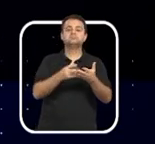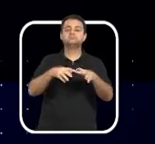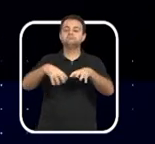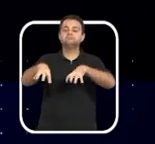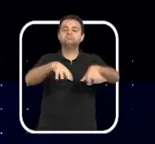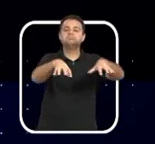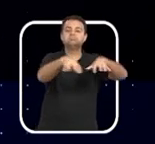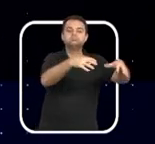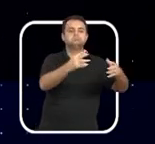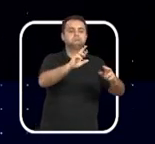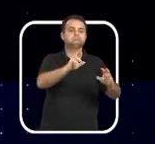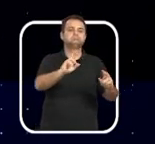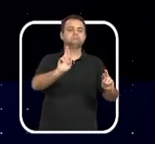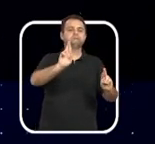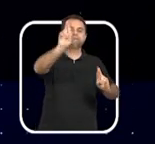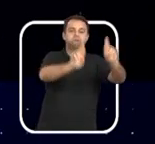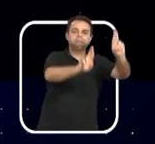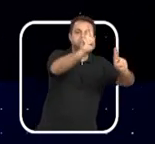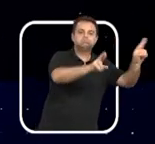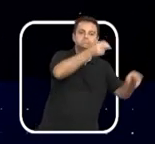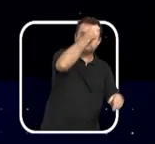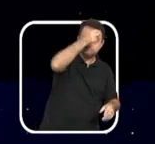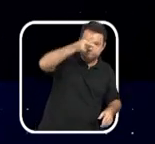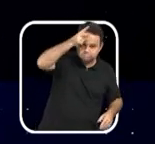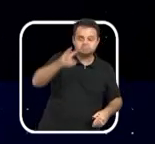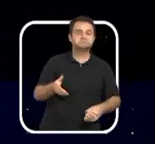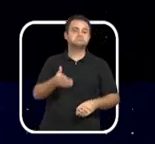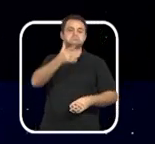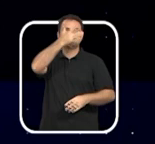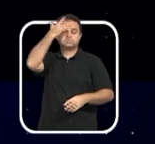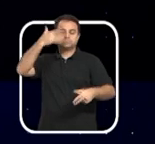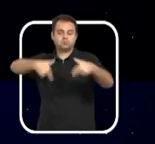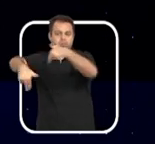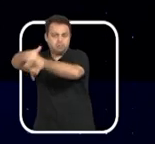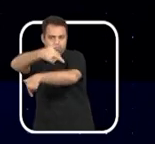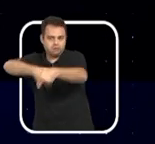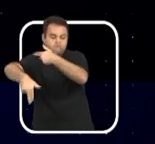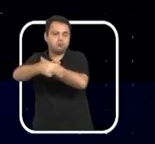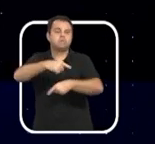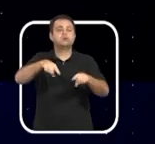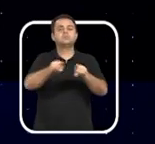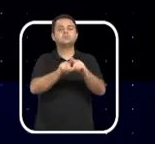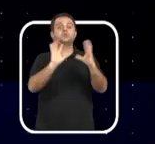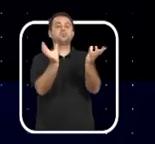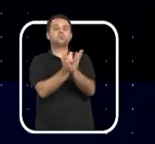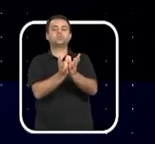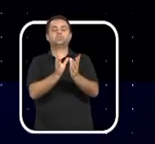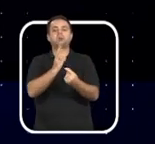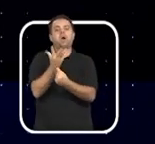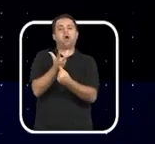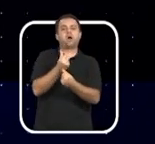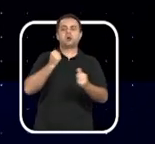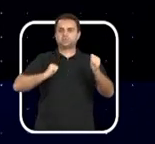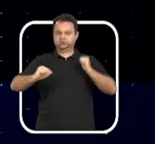entre representantes do poder público, da sociedade civil e da classe artística.